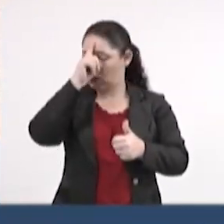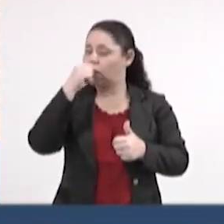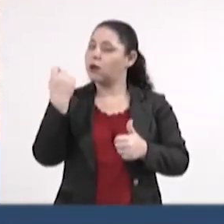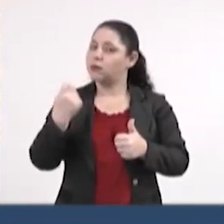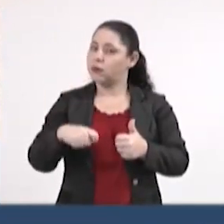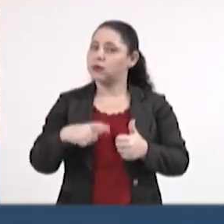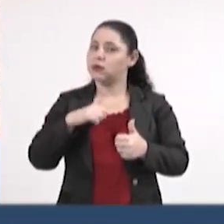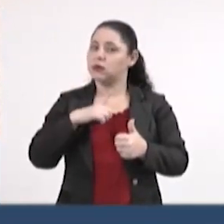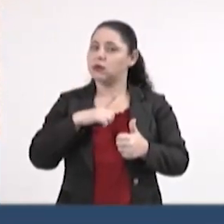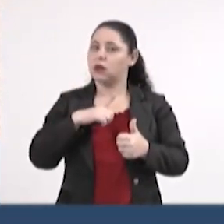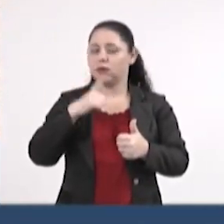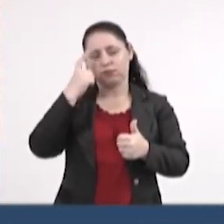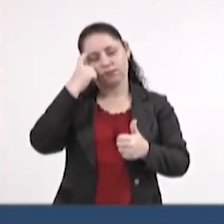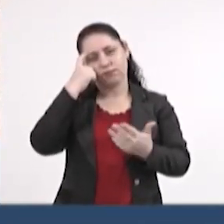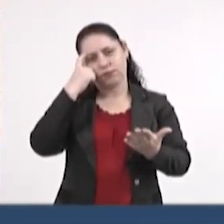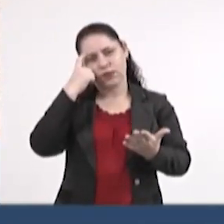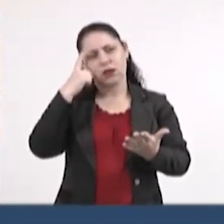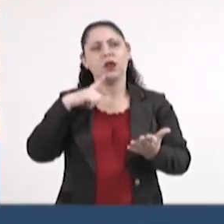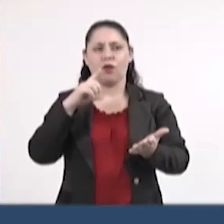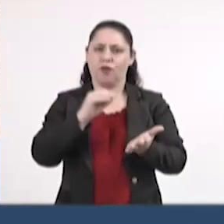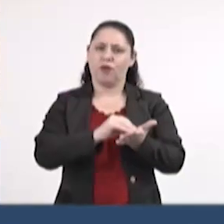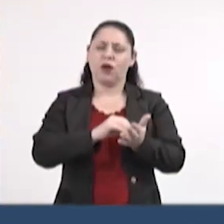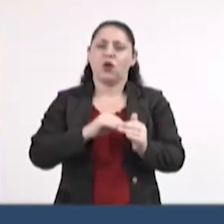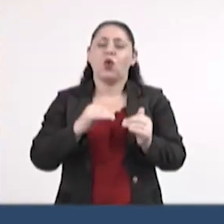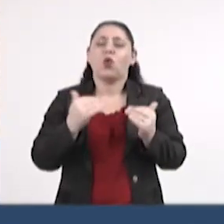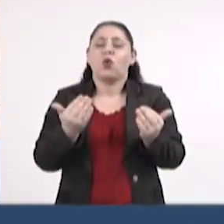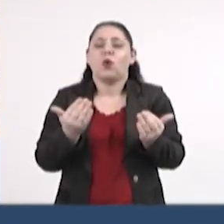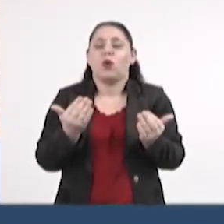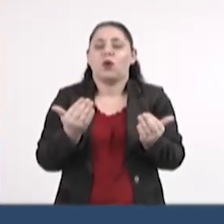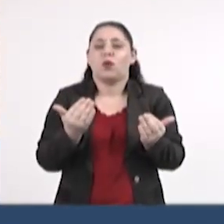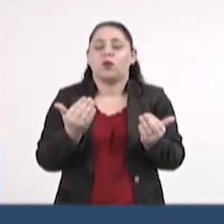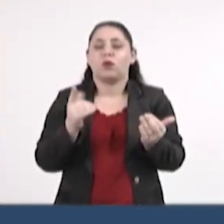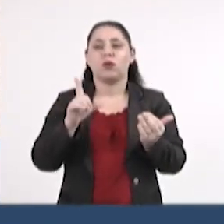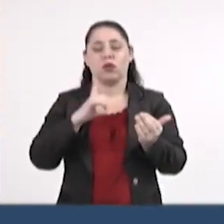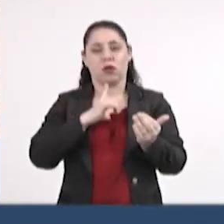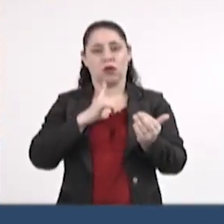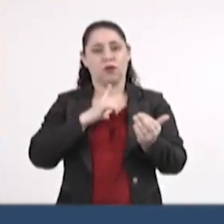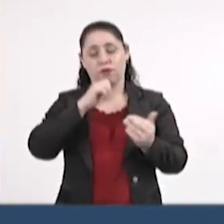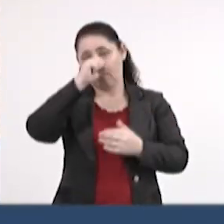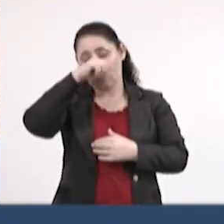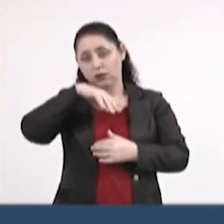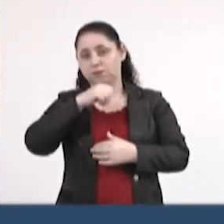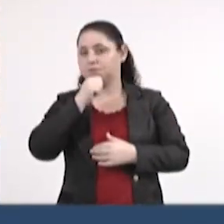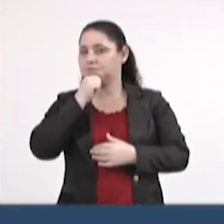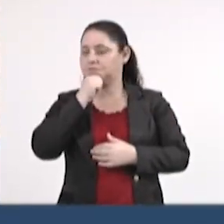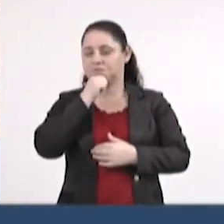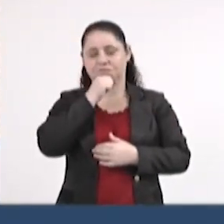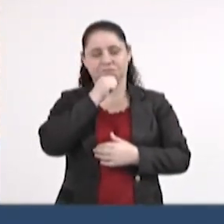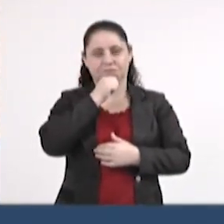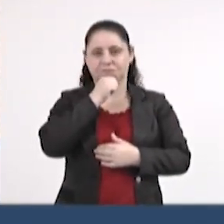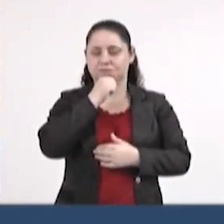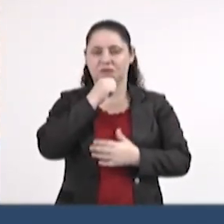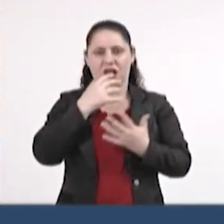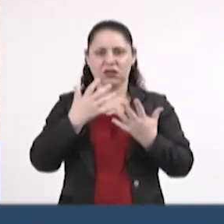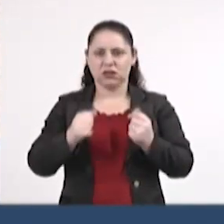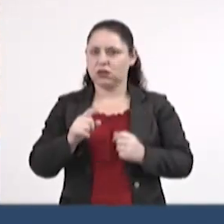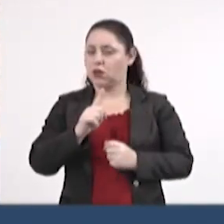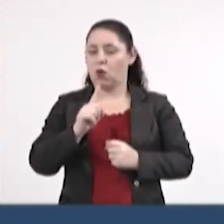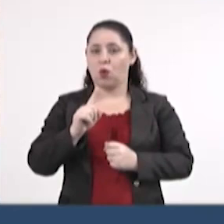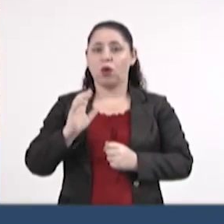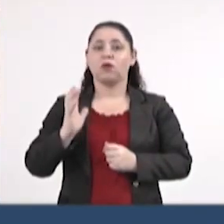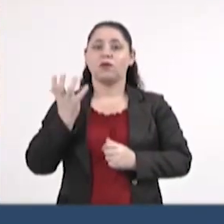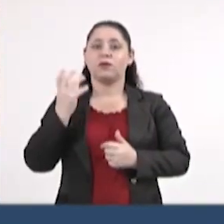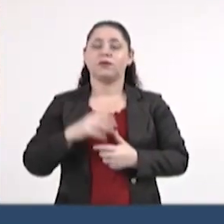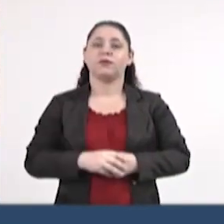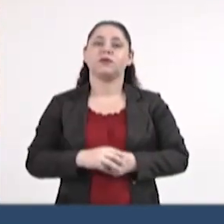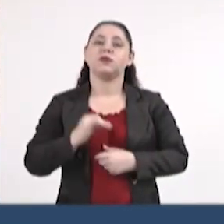precisa ter em mente. Há uma falha. Essa violência ainda não é intolerável, tanto que ela ocorre.